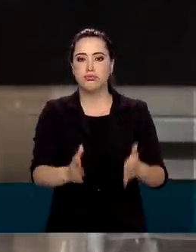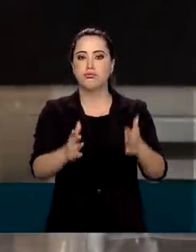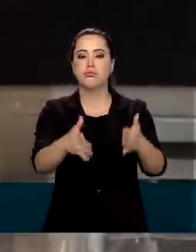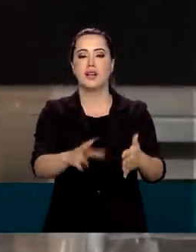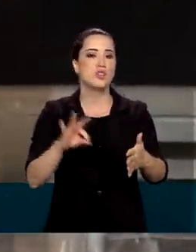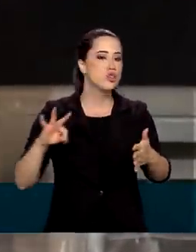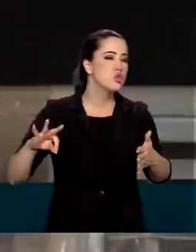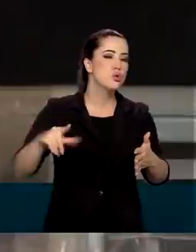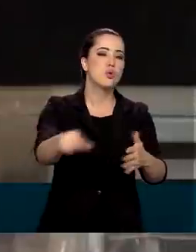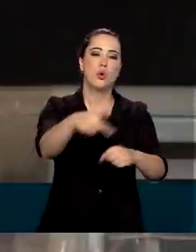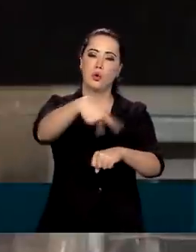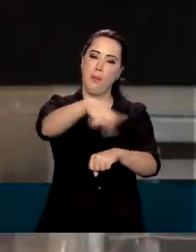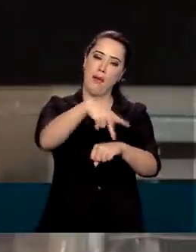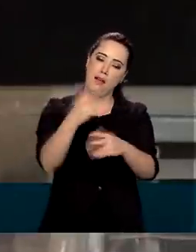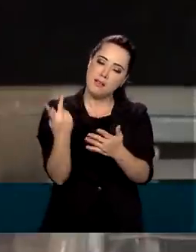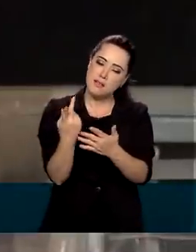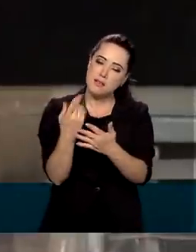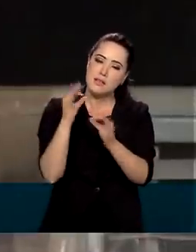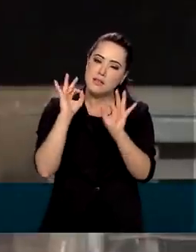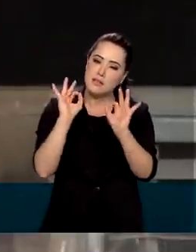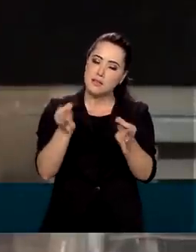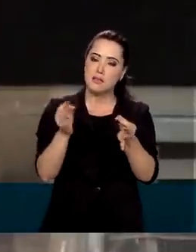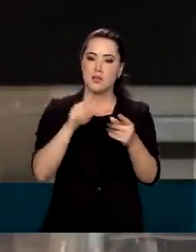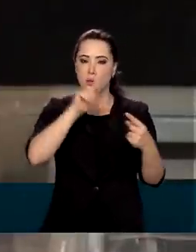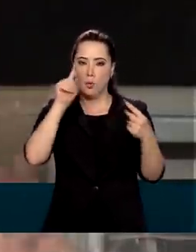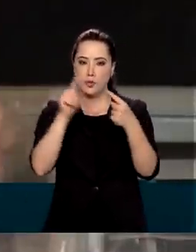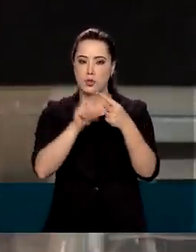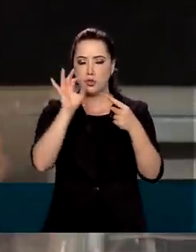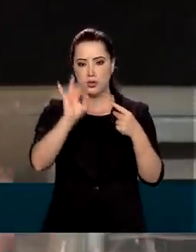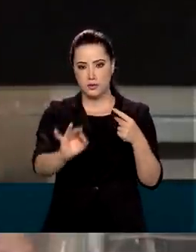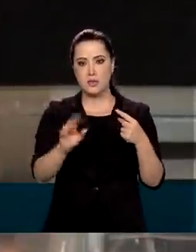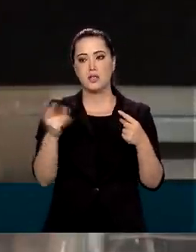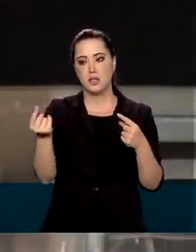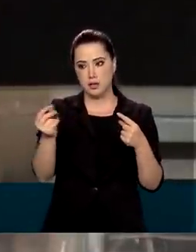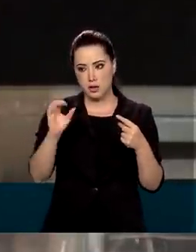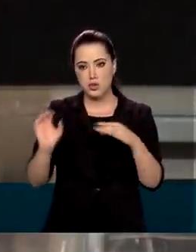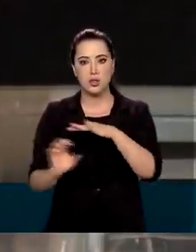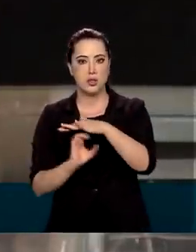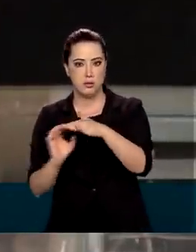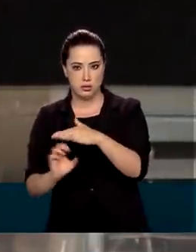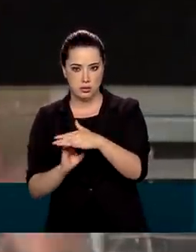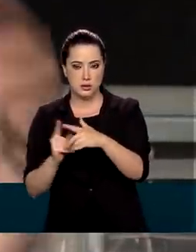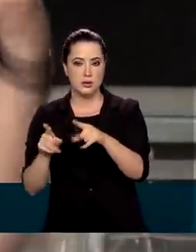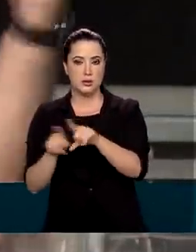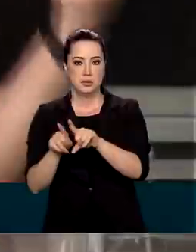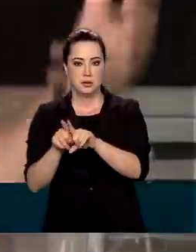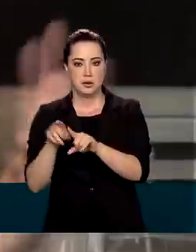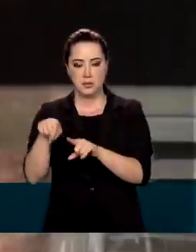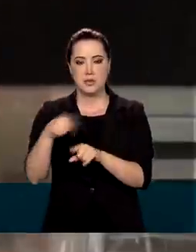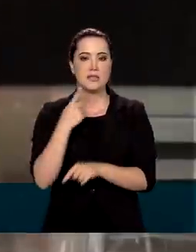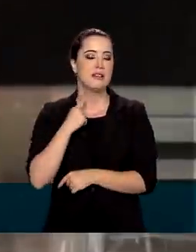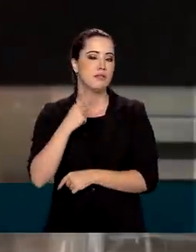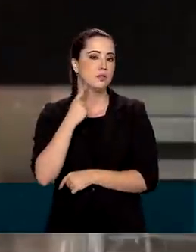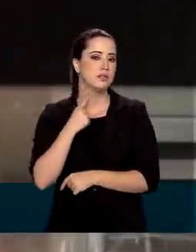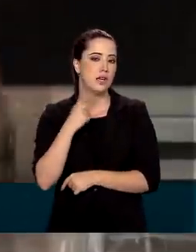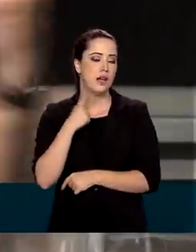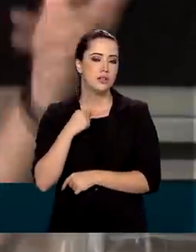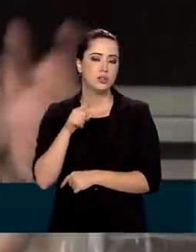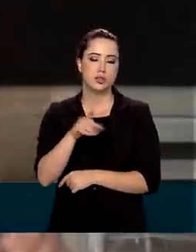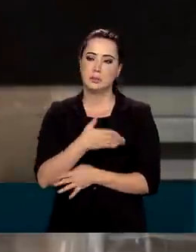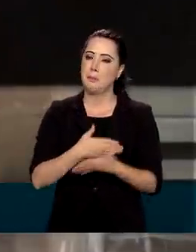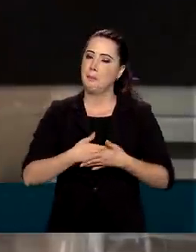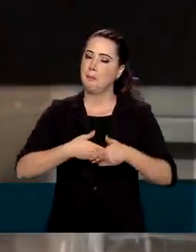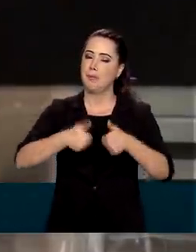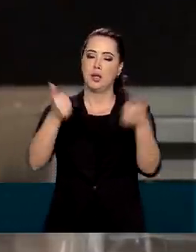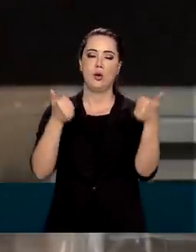país aconteçam com objetividade e sobretudo com os recursos necessários para que as intenções, as melhores